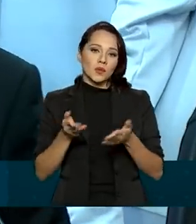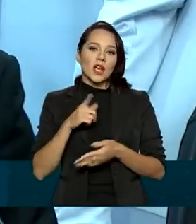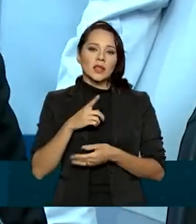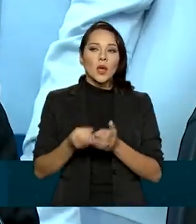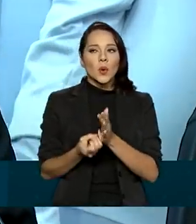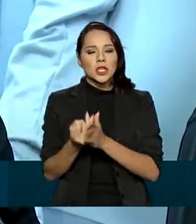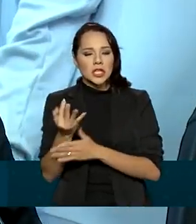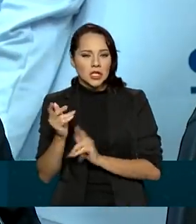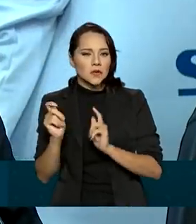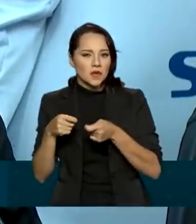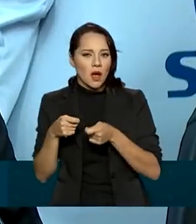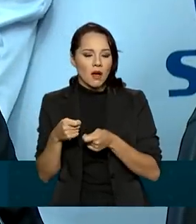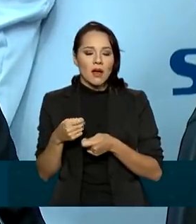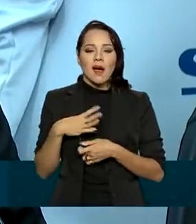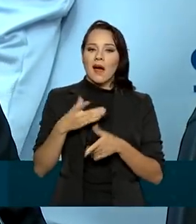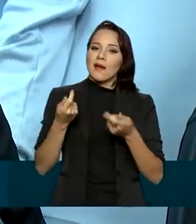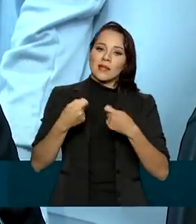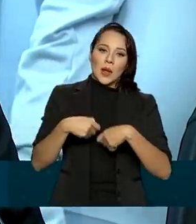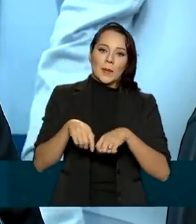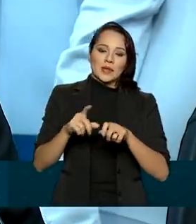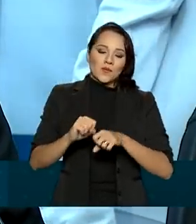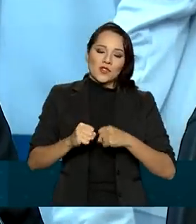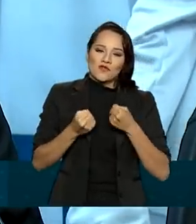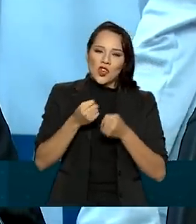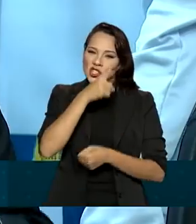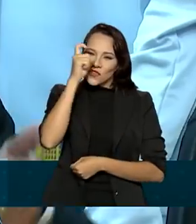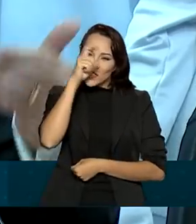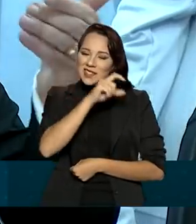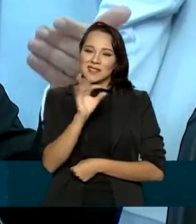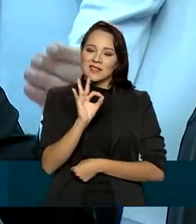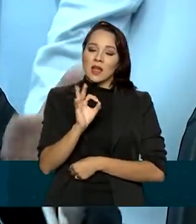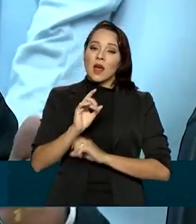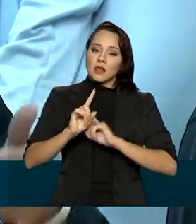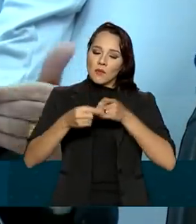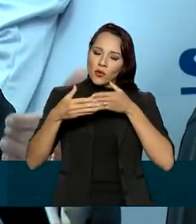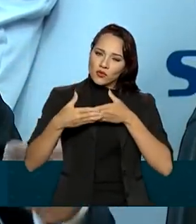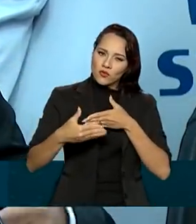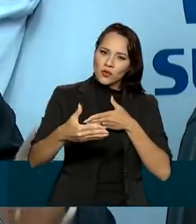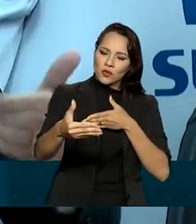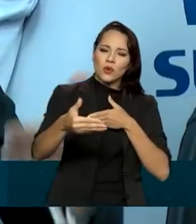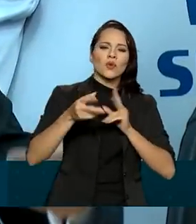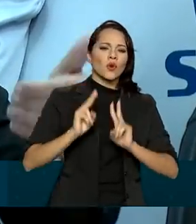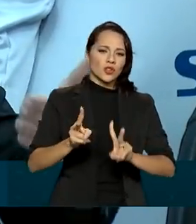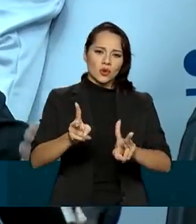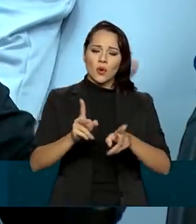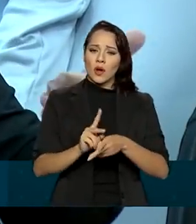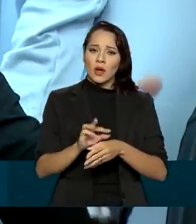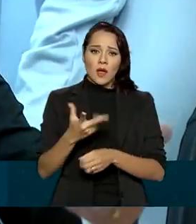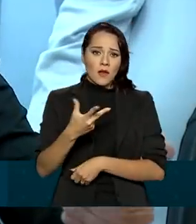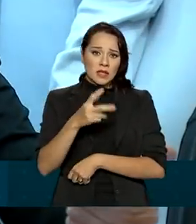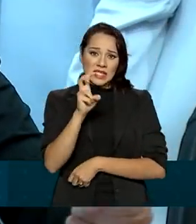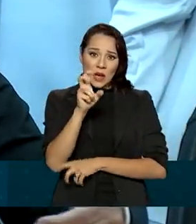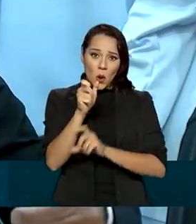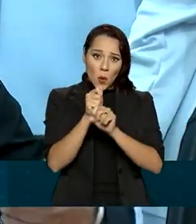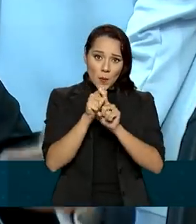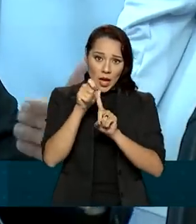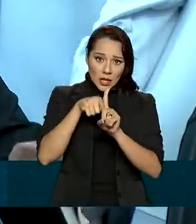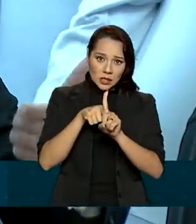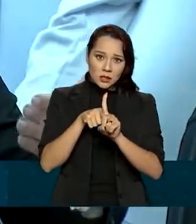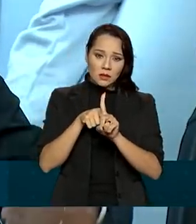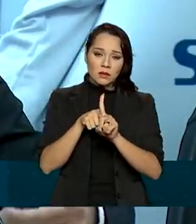quantitativos, não vai ser um esforço muito grande. E lá na frente, a sequência é, completou cinco meses